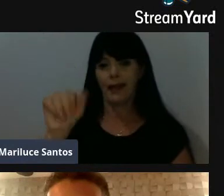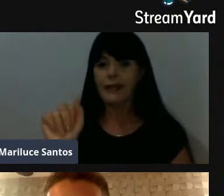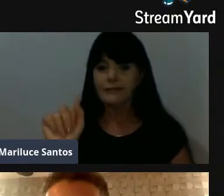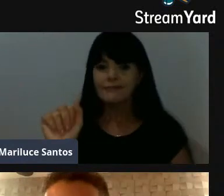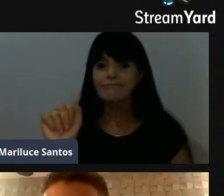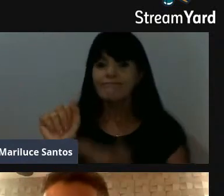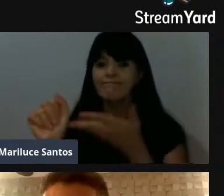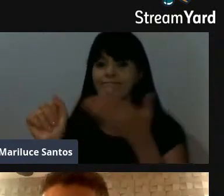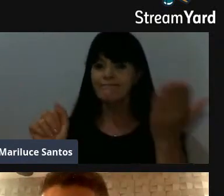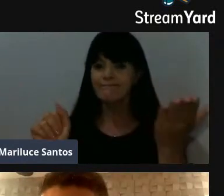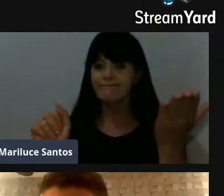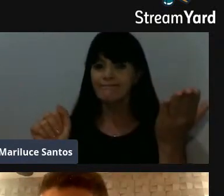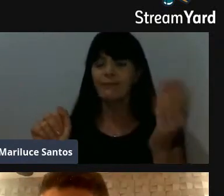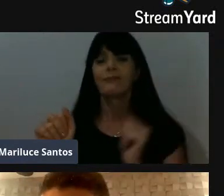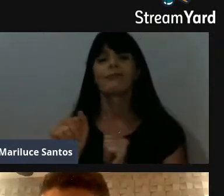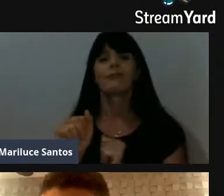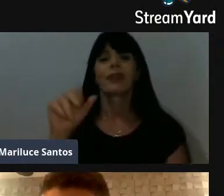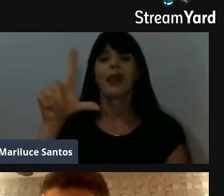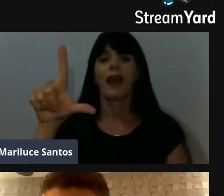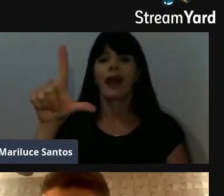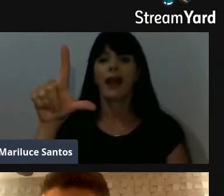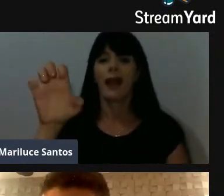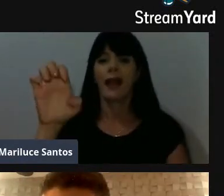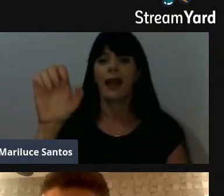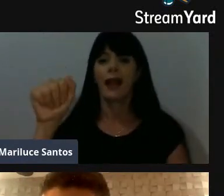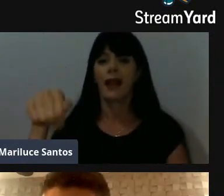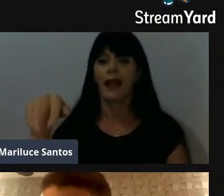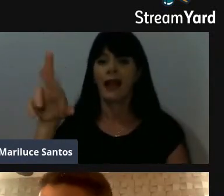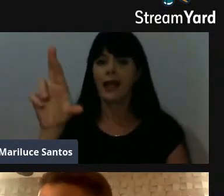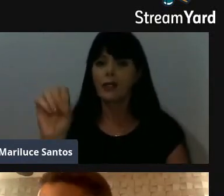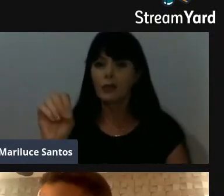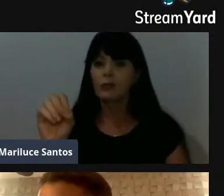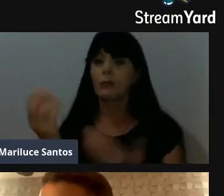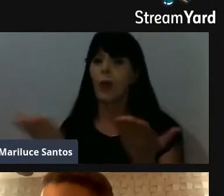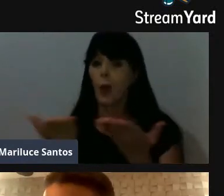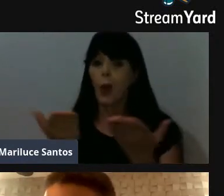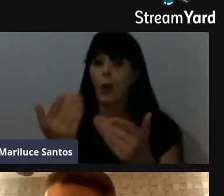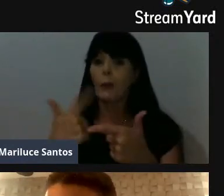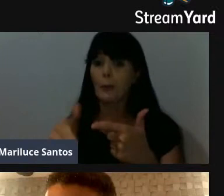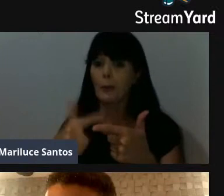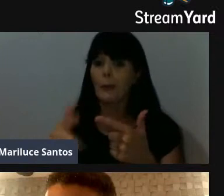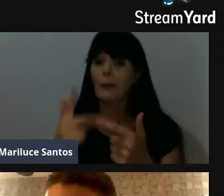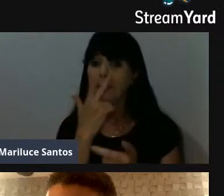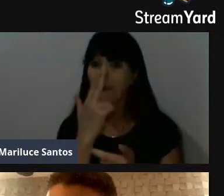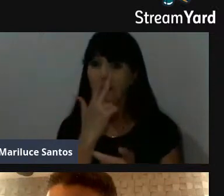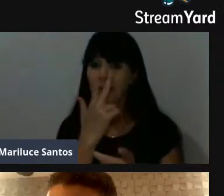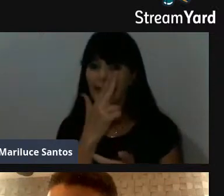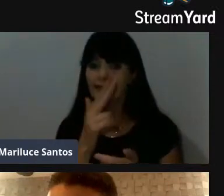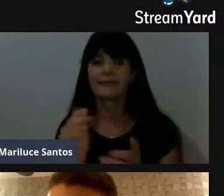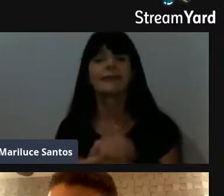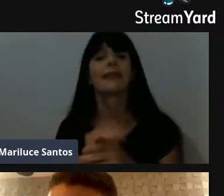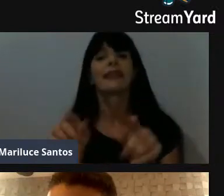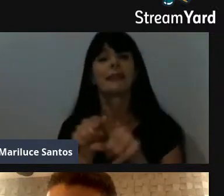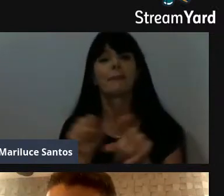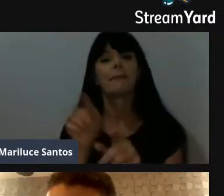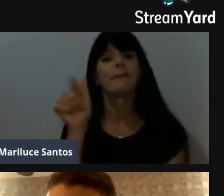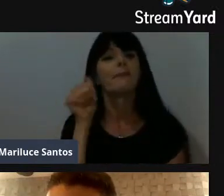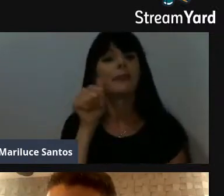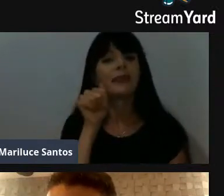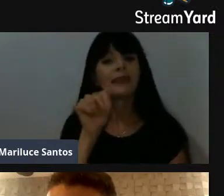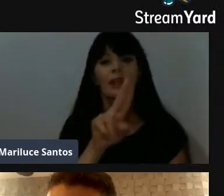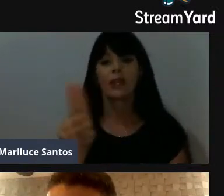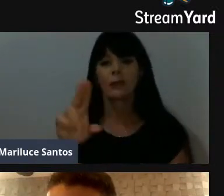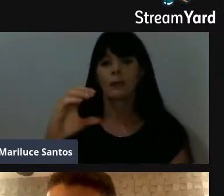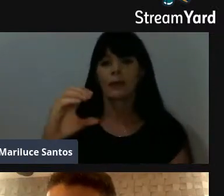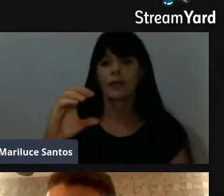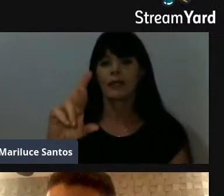o Leandro, que nesse momento aí está com um probleminha, e a Cristiellen. Para começar,